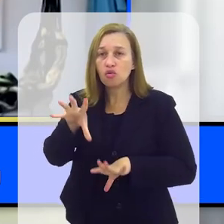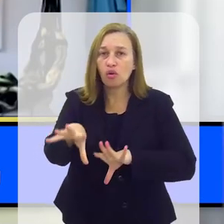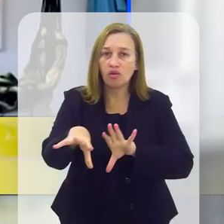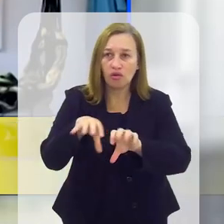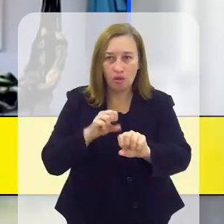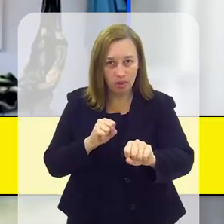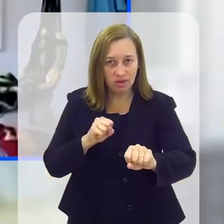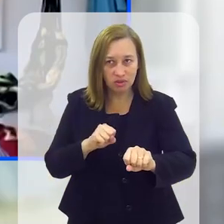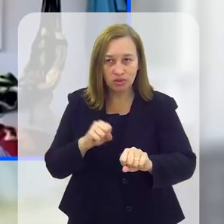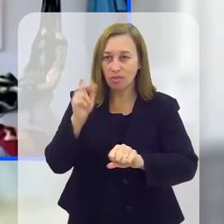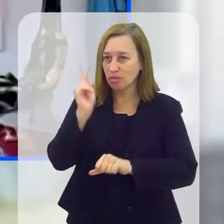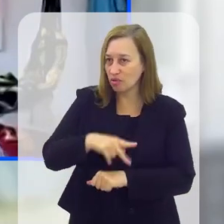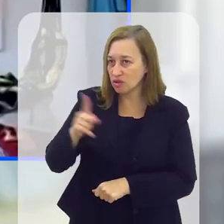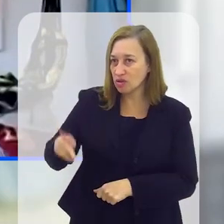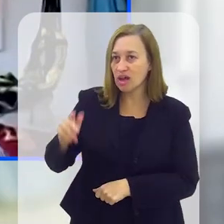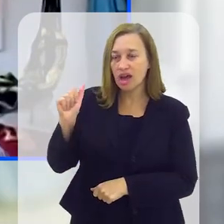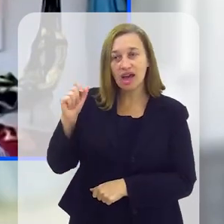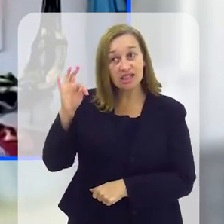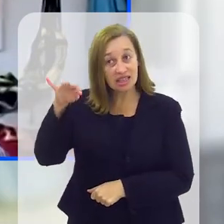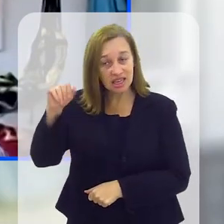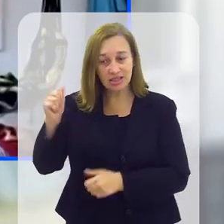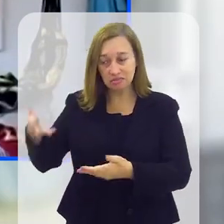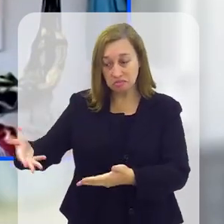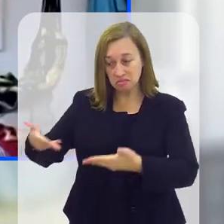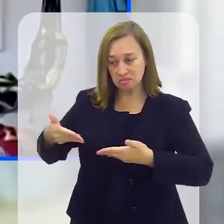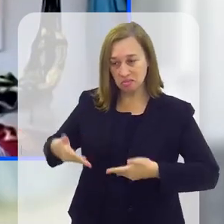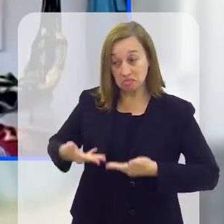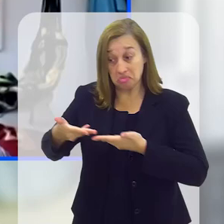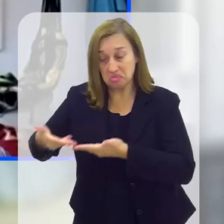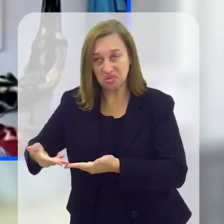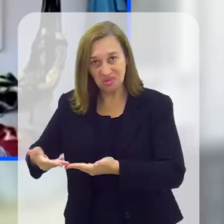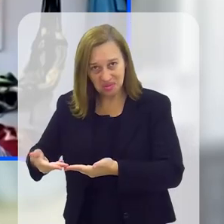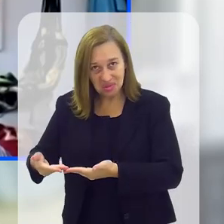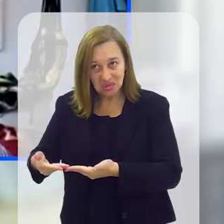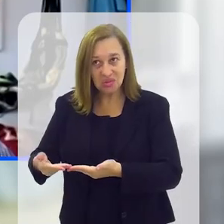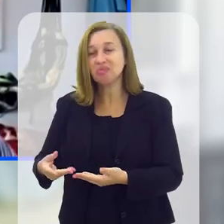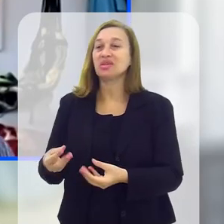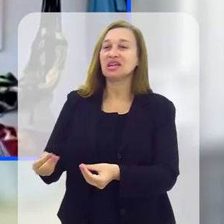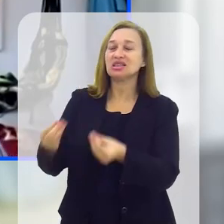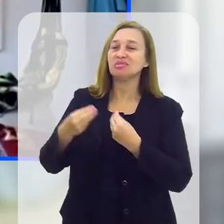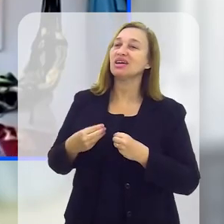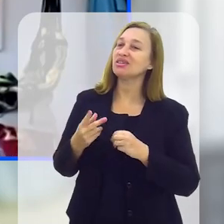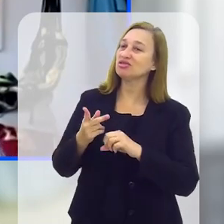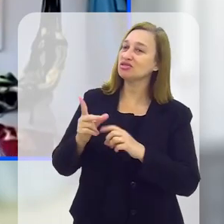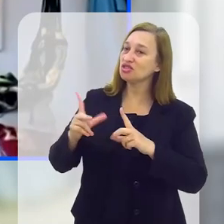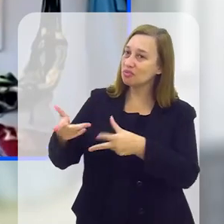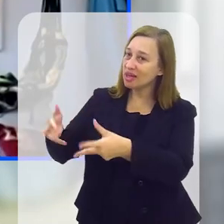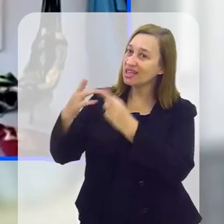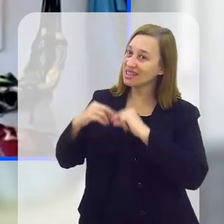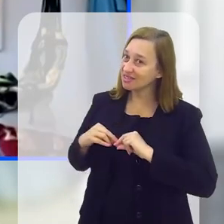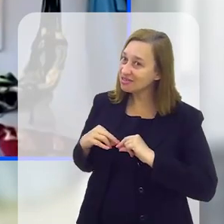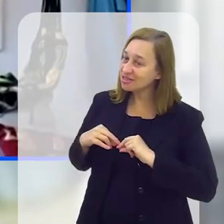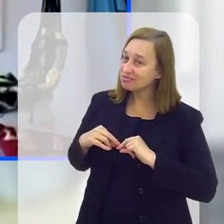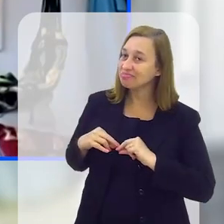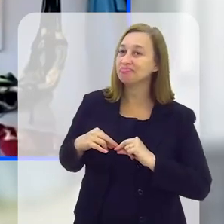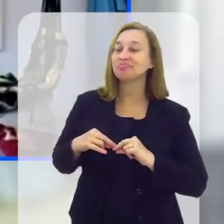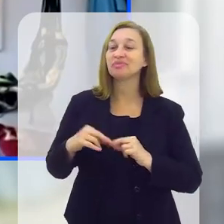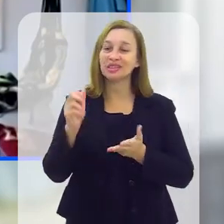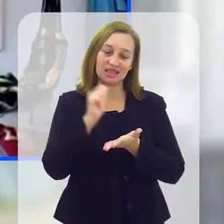fui a uma formatura, que a professora Anitta Alvarenga me convidou, e eles me deram de presente,